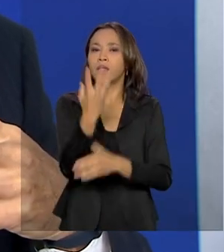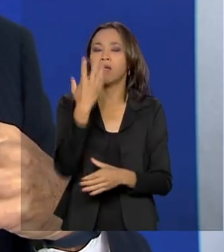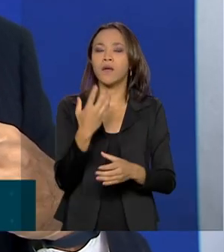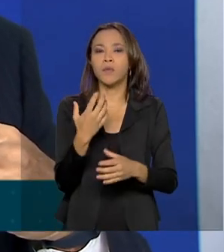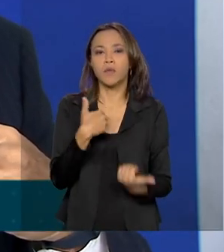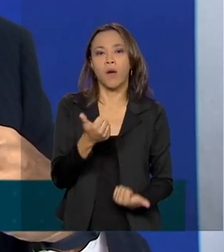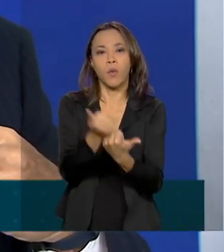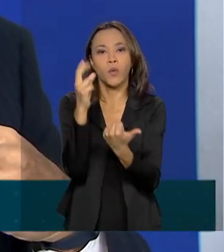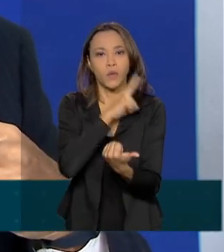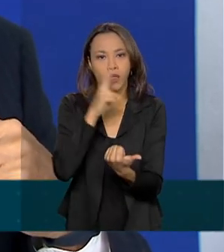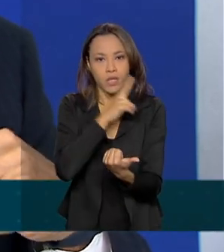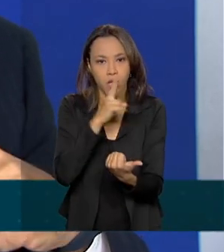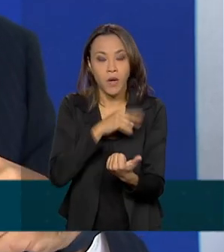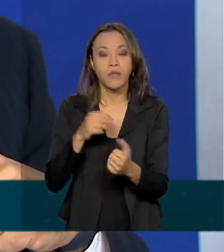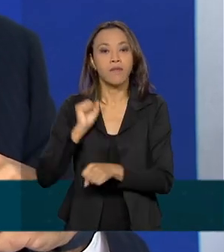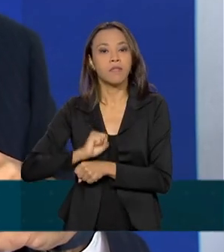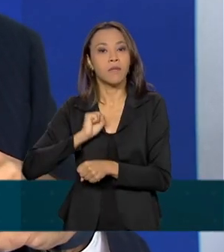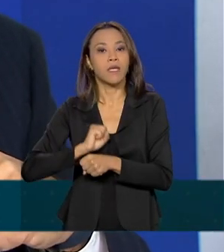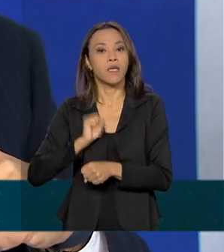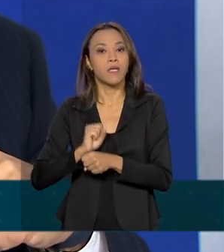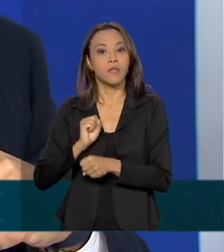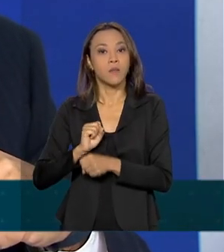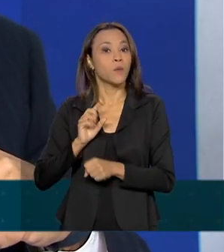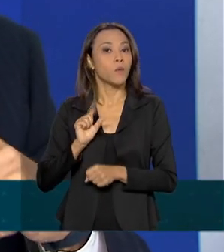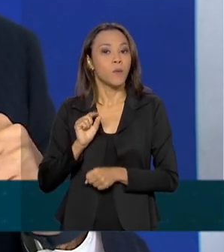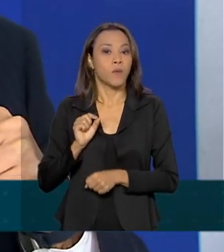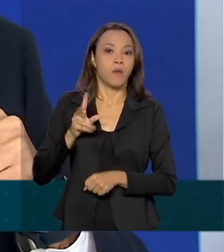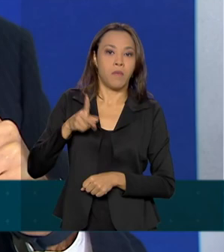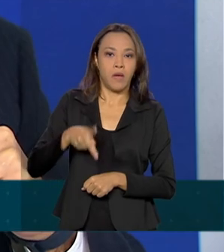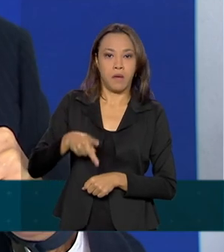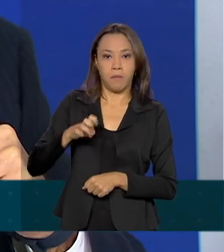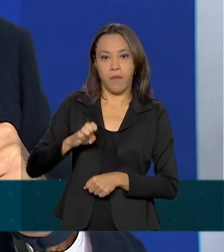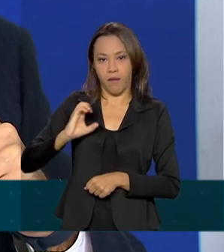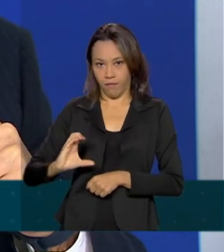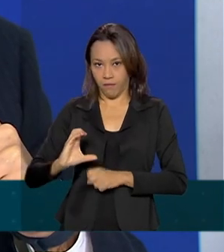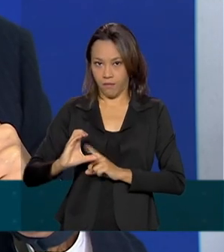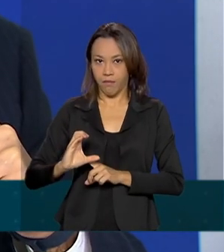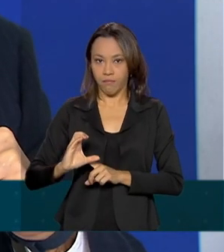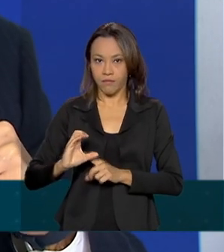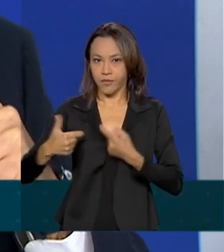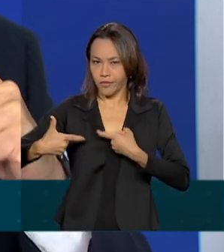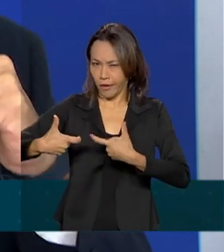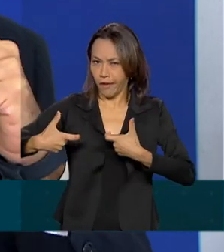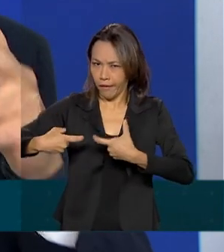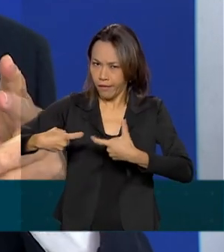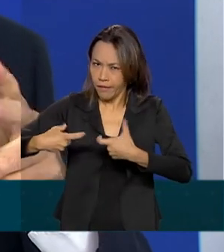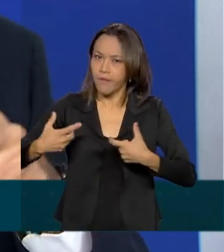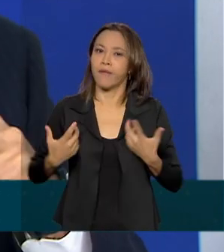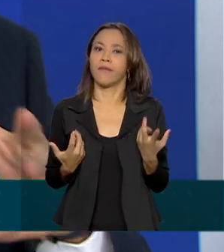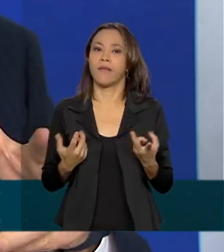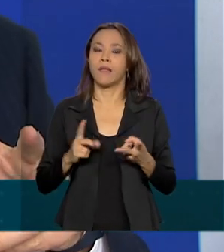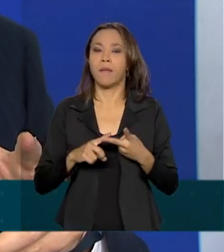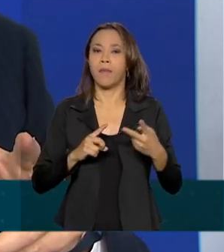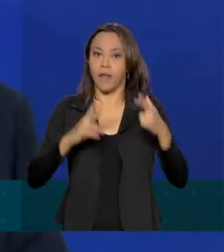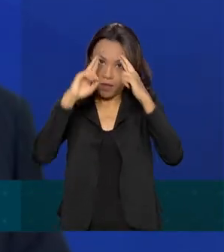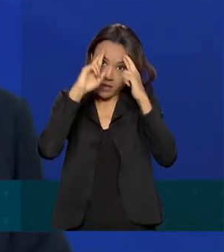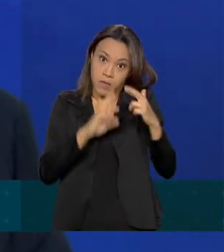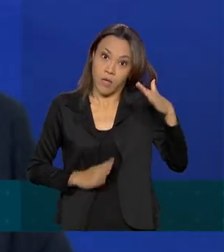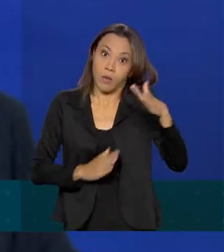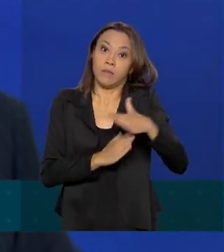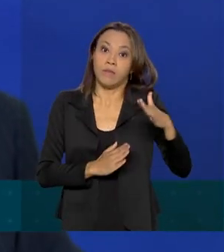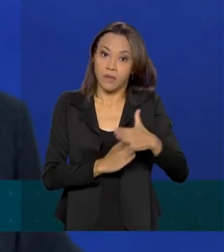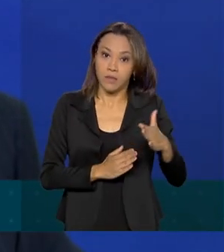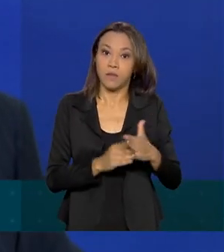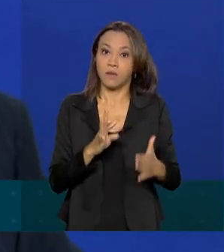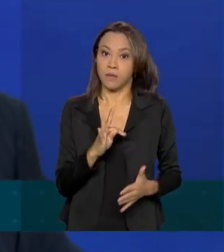uma PEC de guerra para autorizar a violação da regra de ouro, do teto, aquilo tudo. O